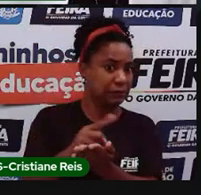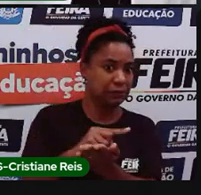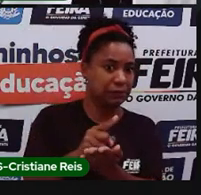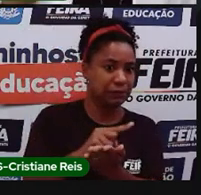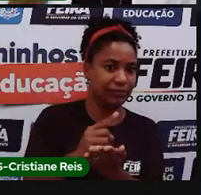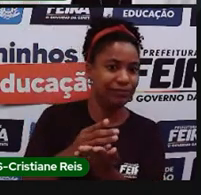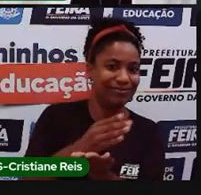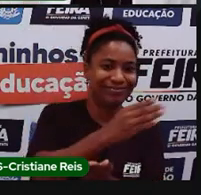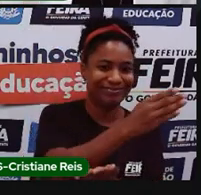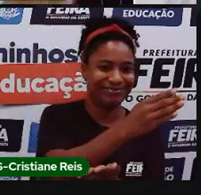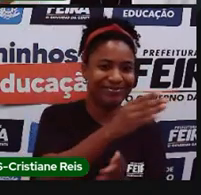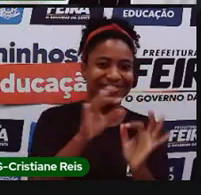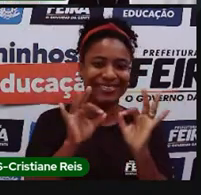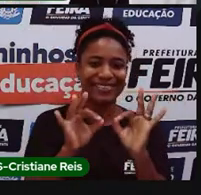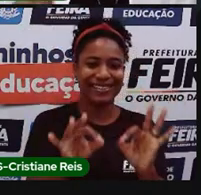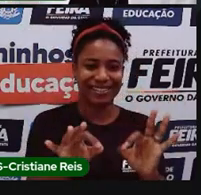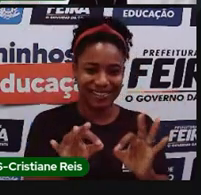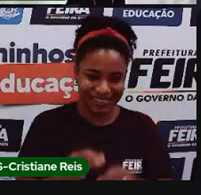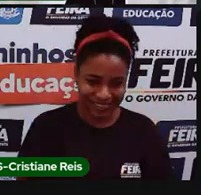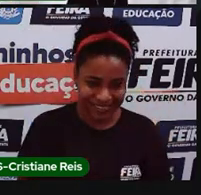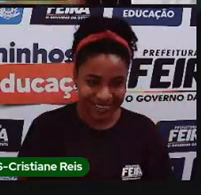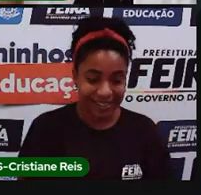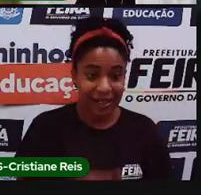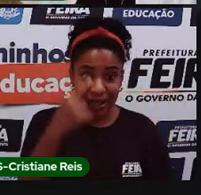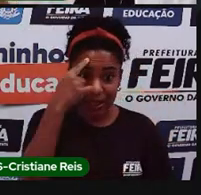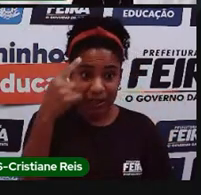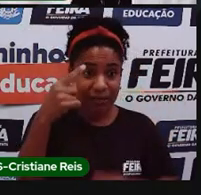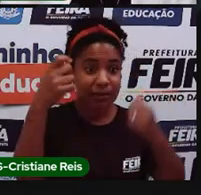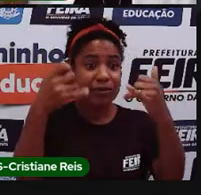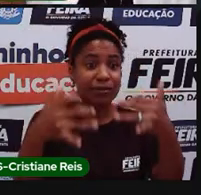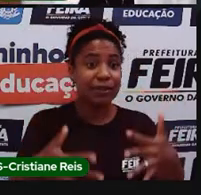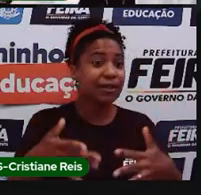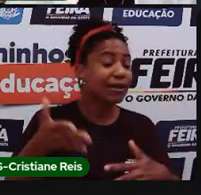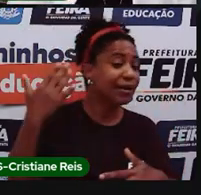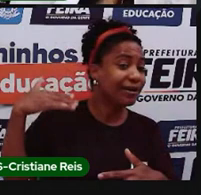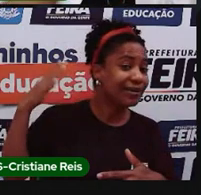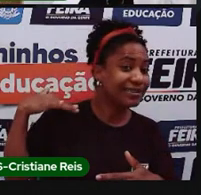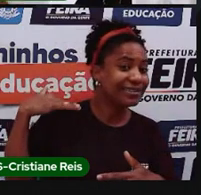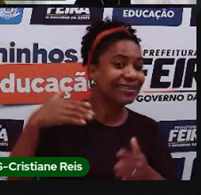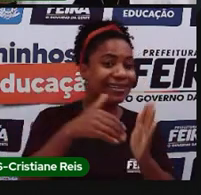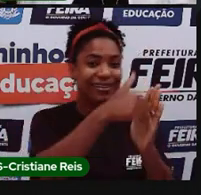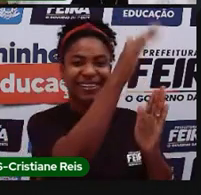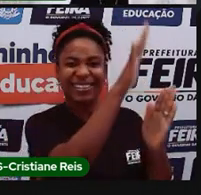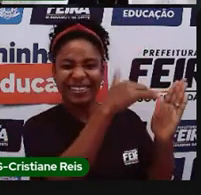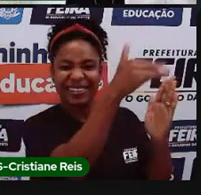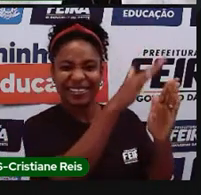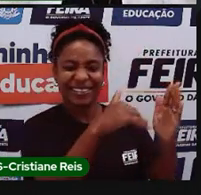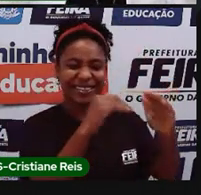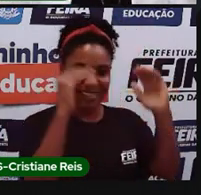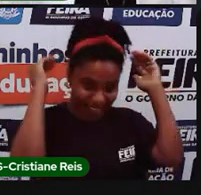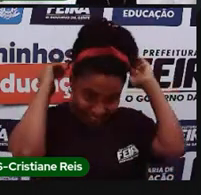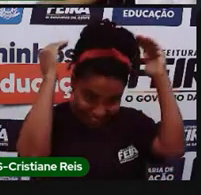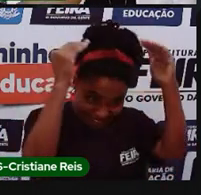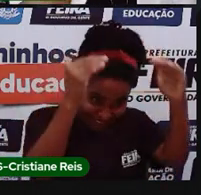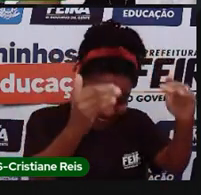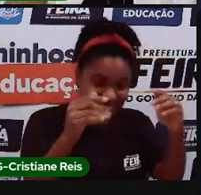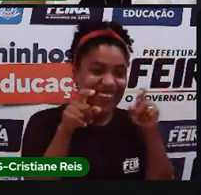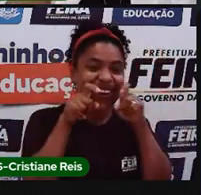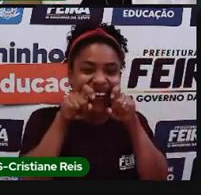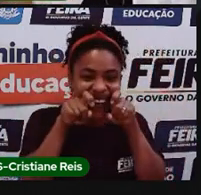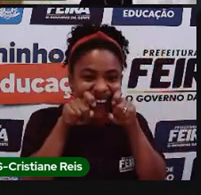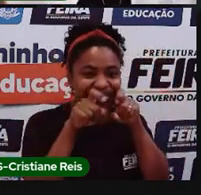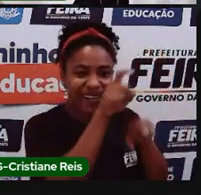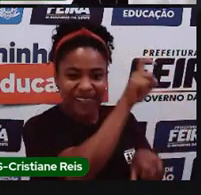poder ir. Então, lembra que eu falei que antes a gente fazia os desenhos nas rochas, na argila, na madeira, nos dentes, ou até